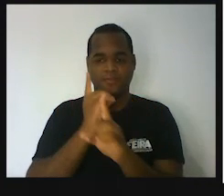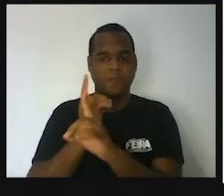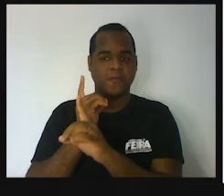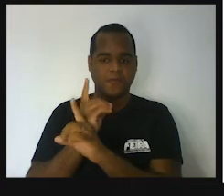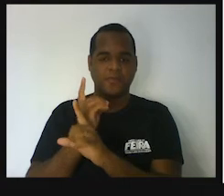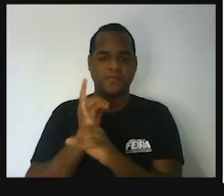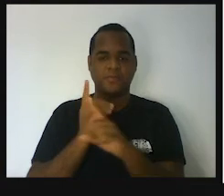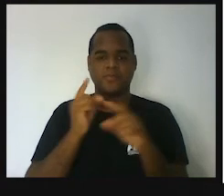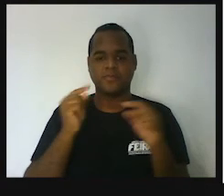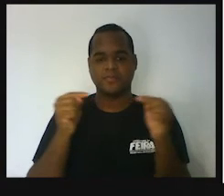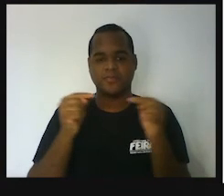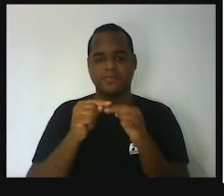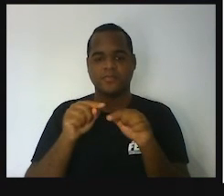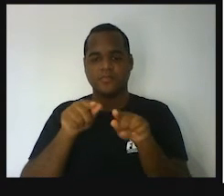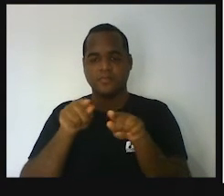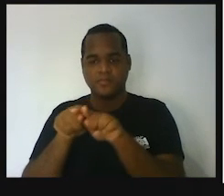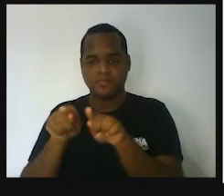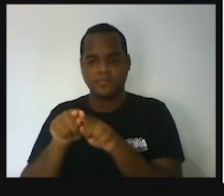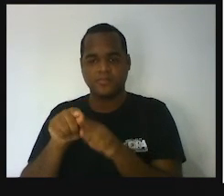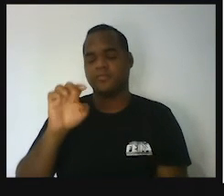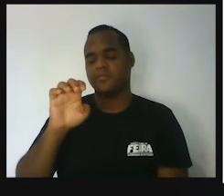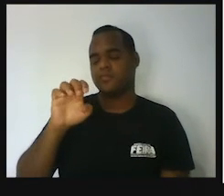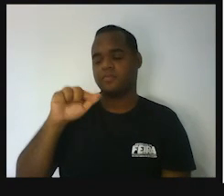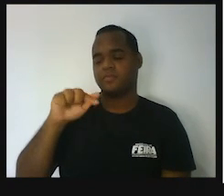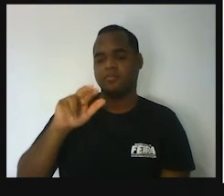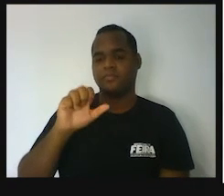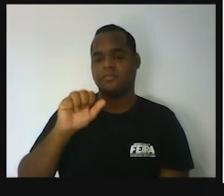é uma equação.